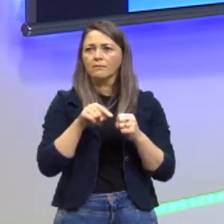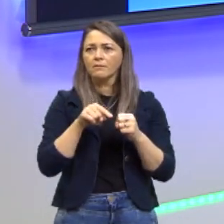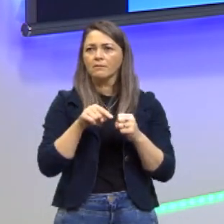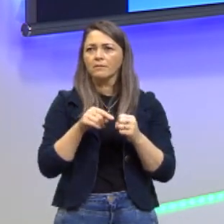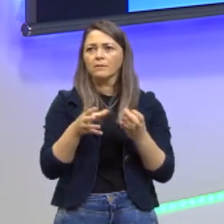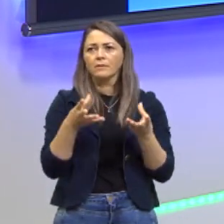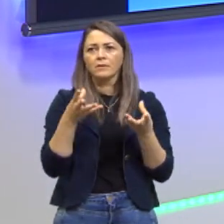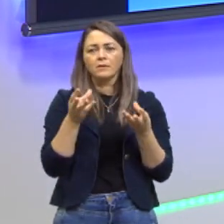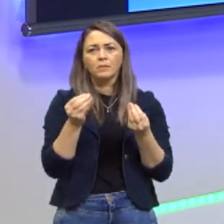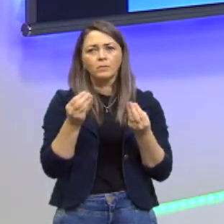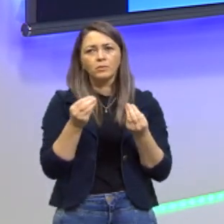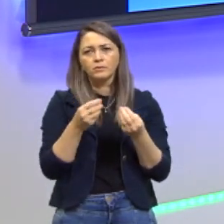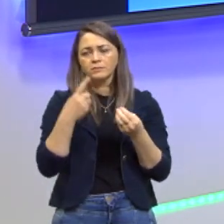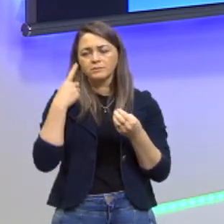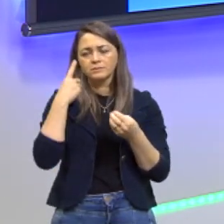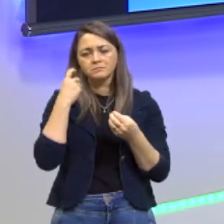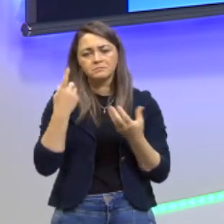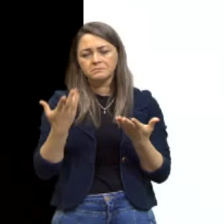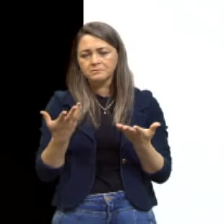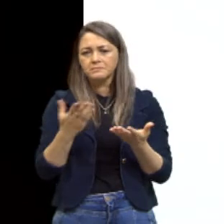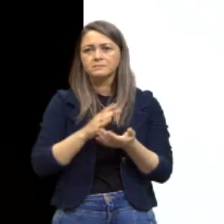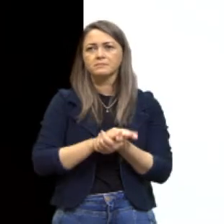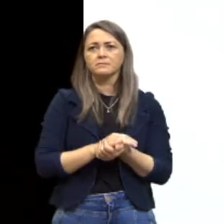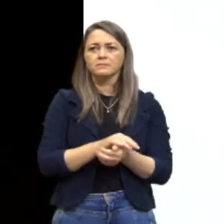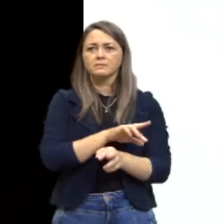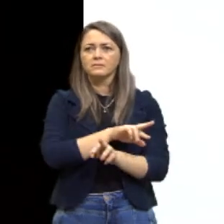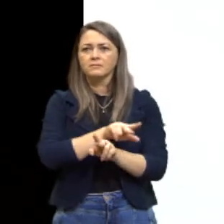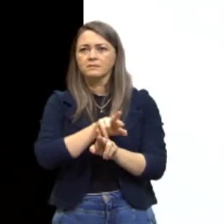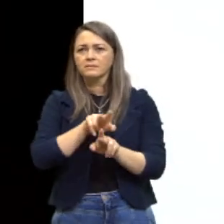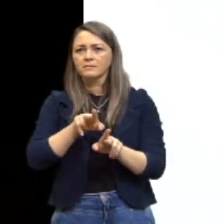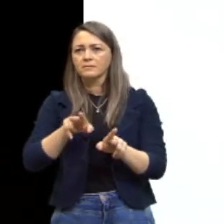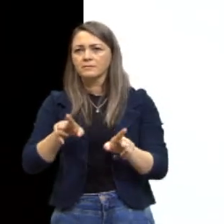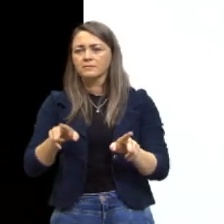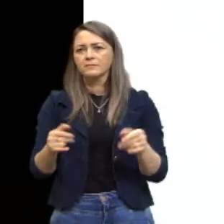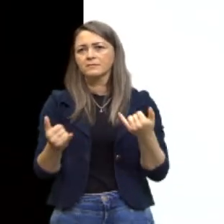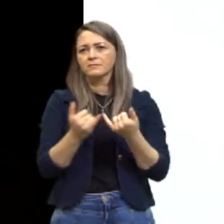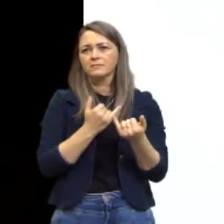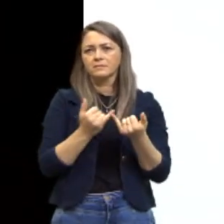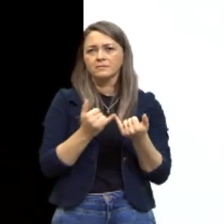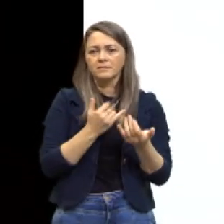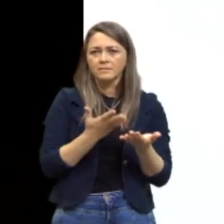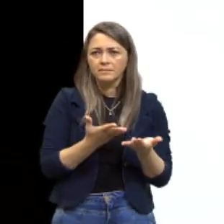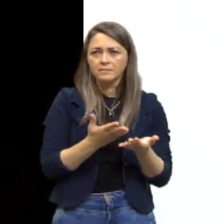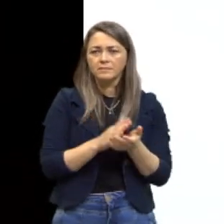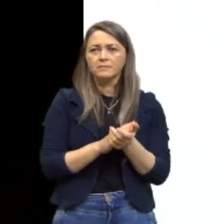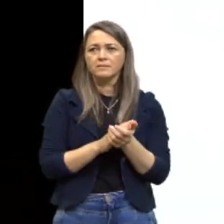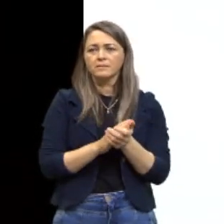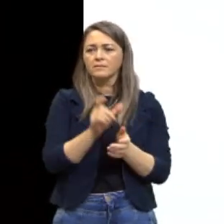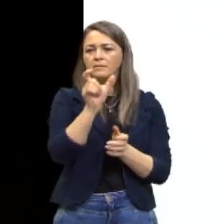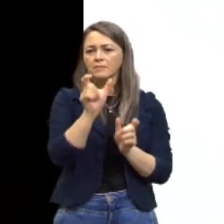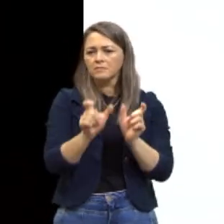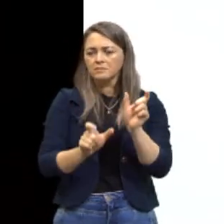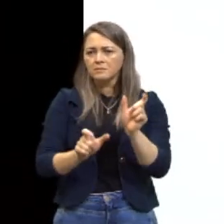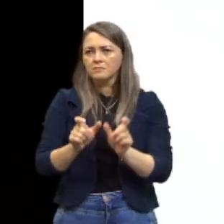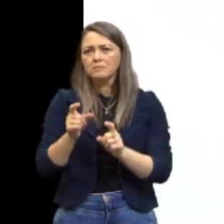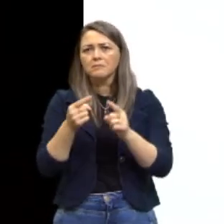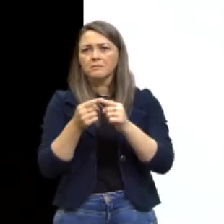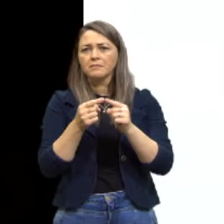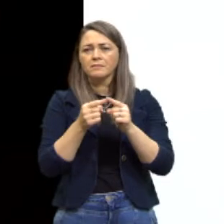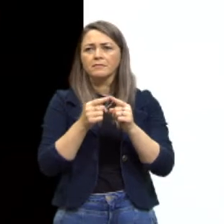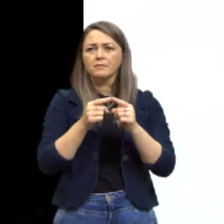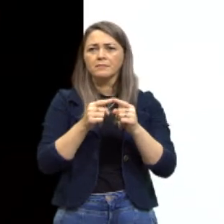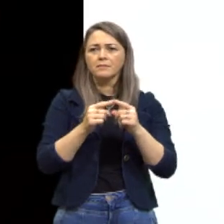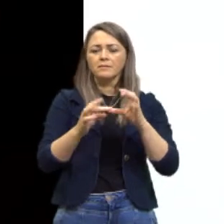muitos, tá? Nós temos vários, vários exemplos de indivíduos de espécies transgênicas